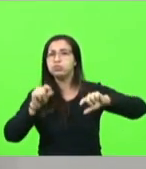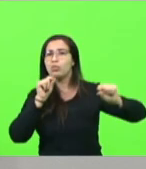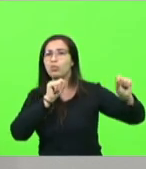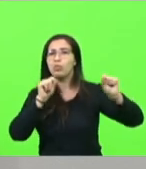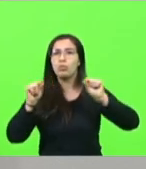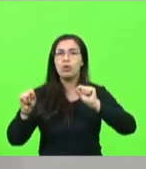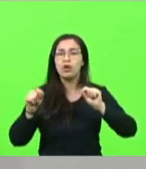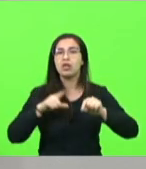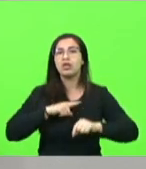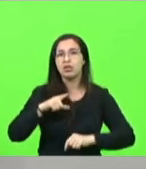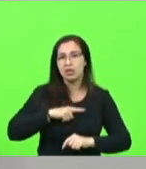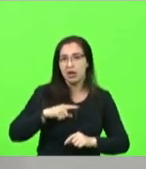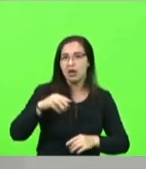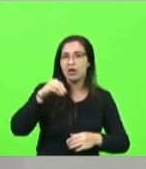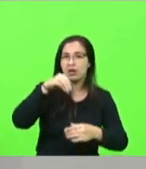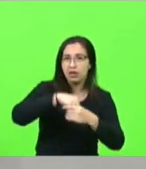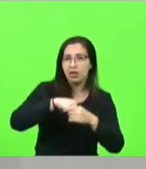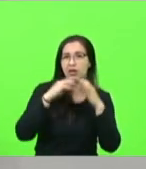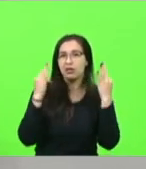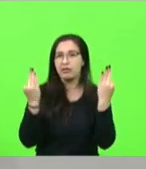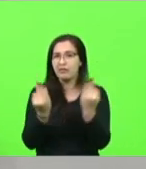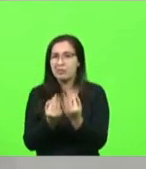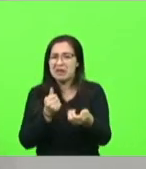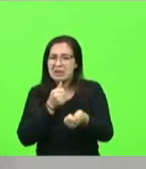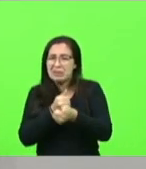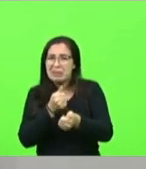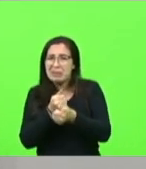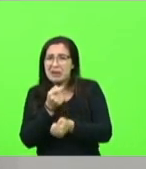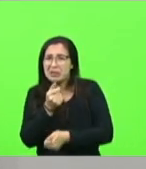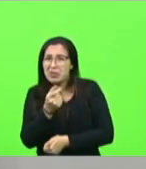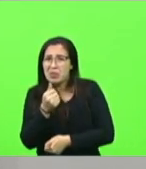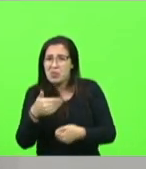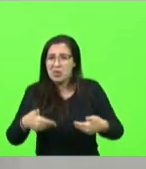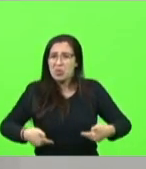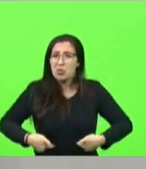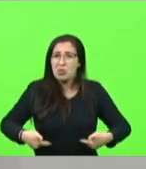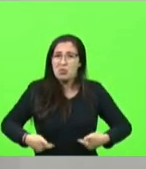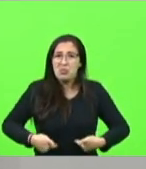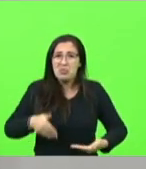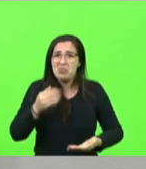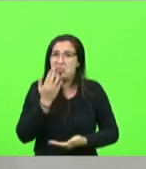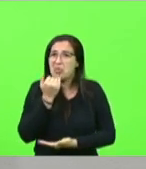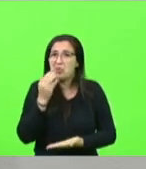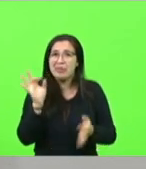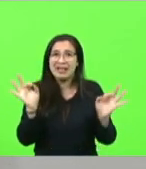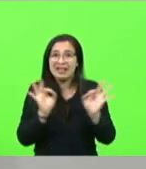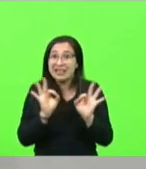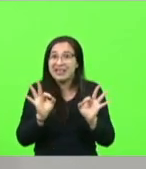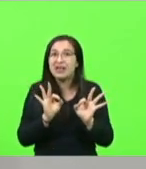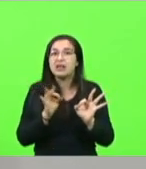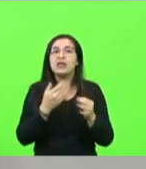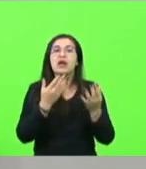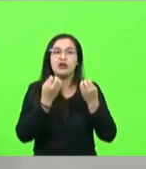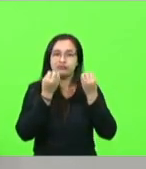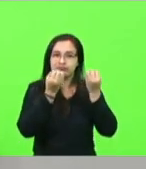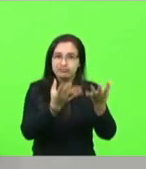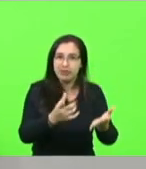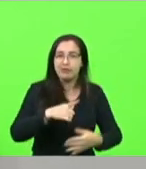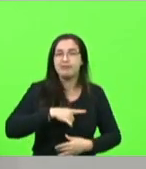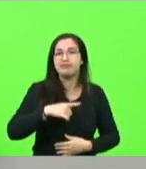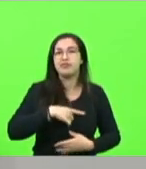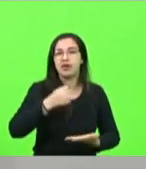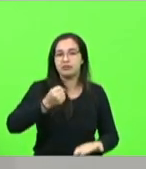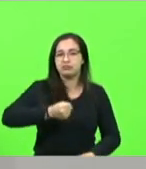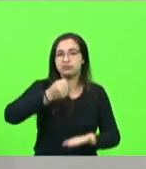em situação próxima à falta de alimentos, eles são assistidos e recebem bolsa de